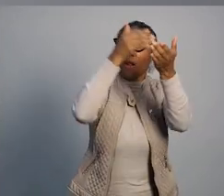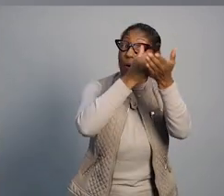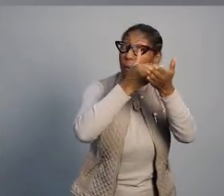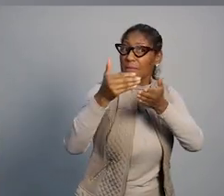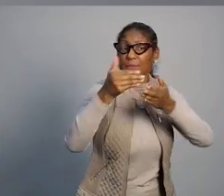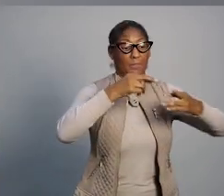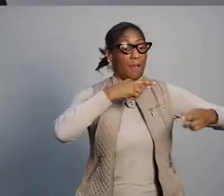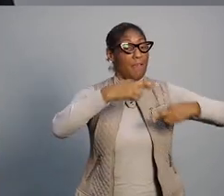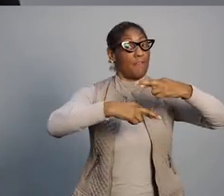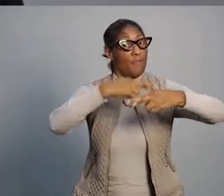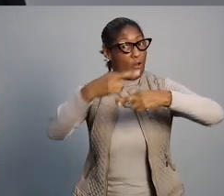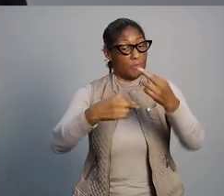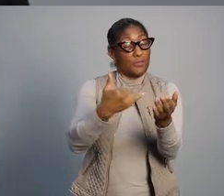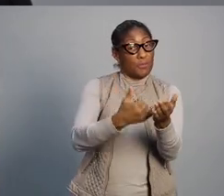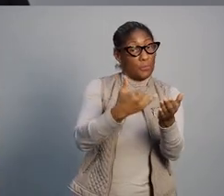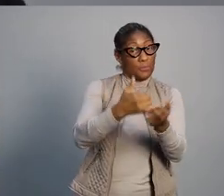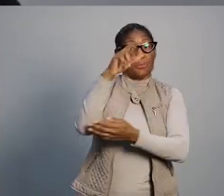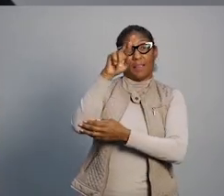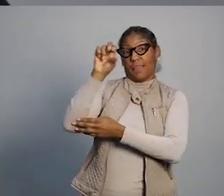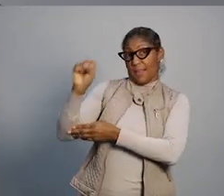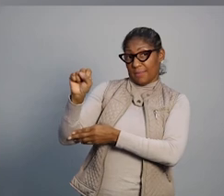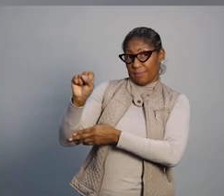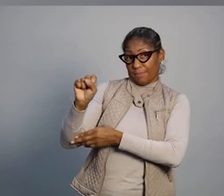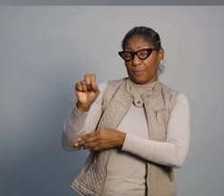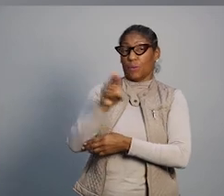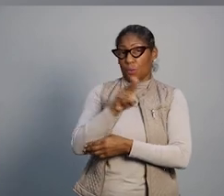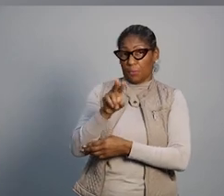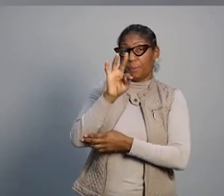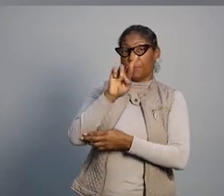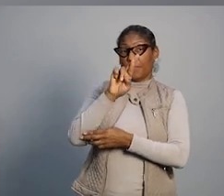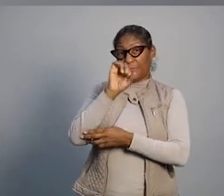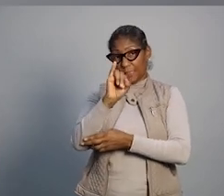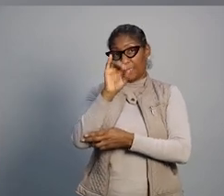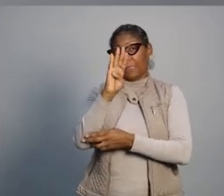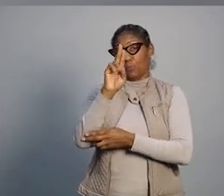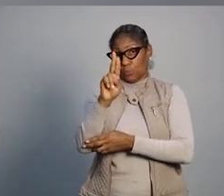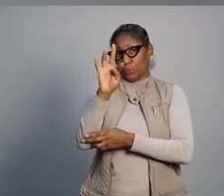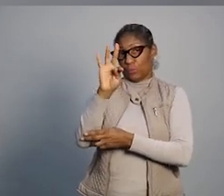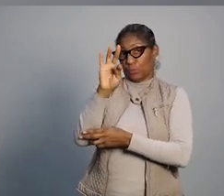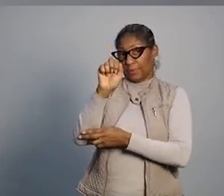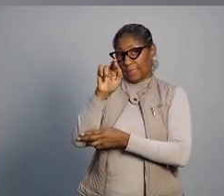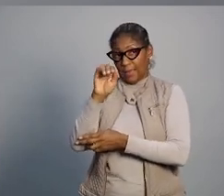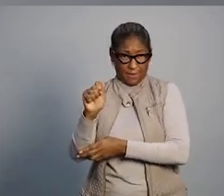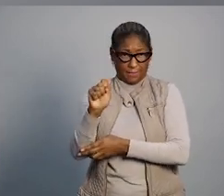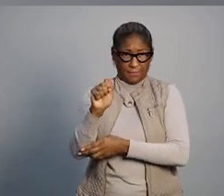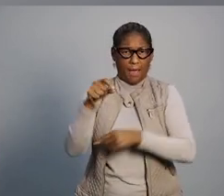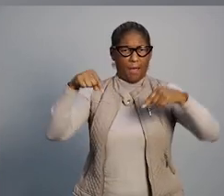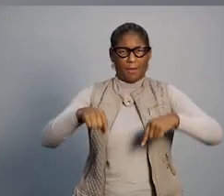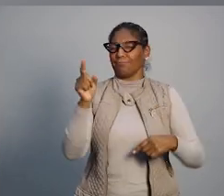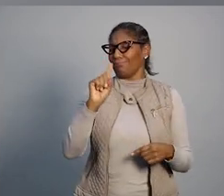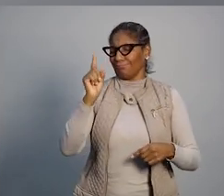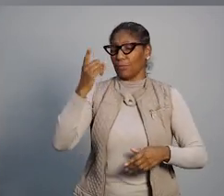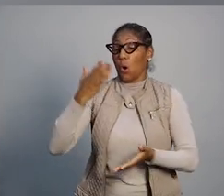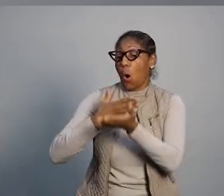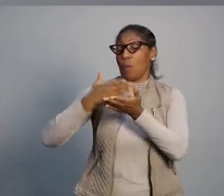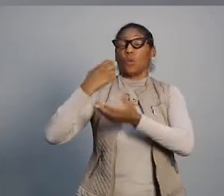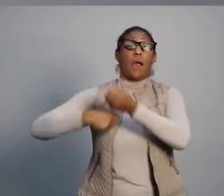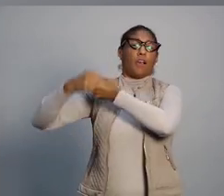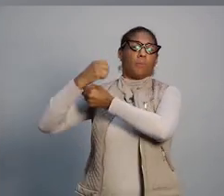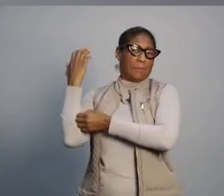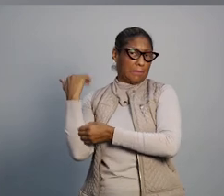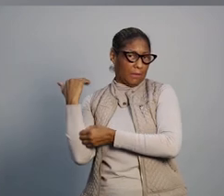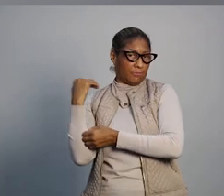Agora nós estamos iniciando a Reforma Tributária RS, que vem para se somar ao ciclo de reformas que começou